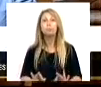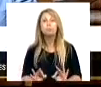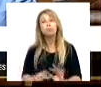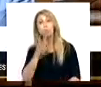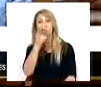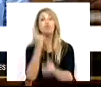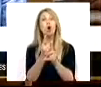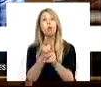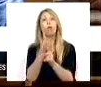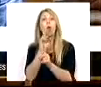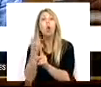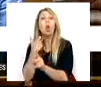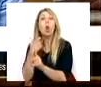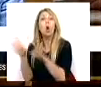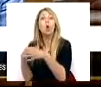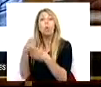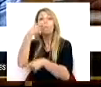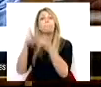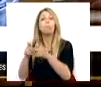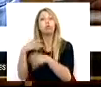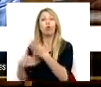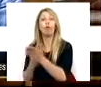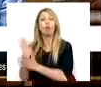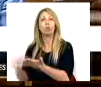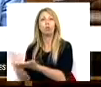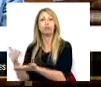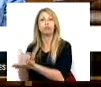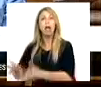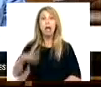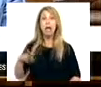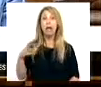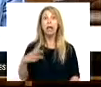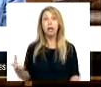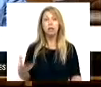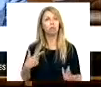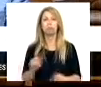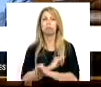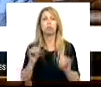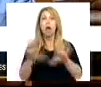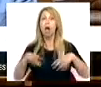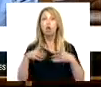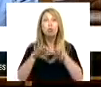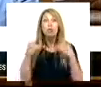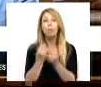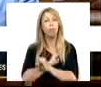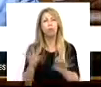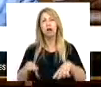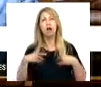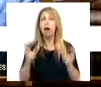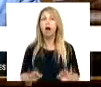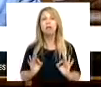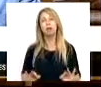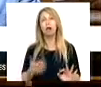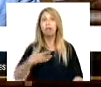milionia de pessoas continua a acumular riqueza, é absolutamente inadmissível, socialmente intolerável e a todos os